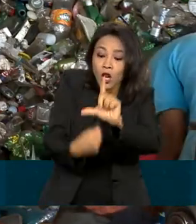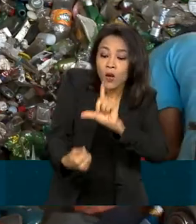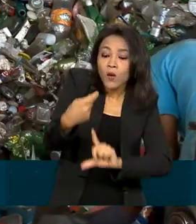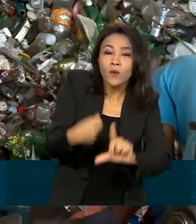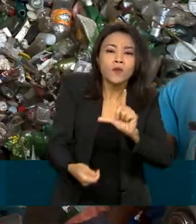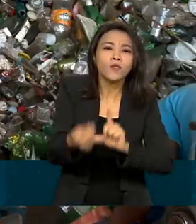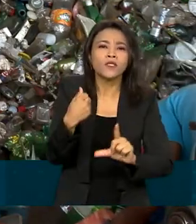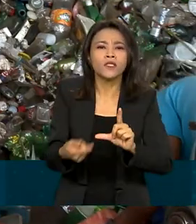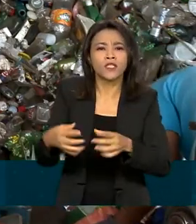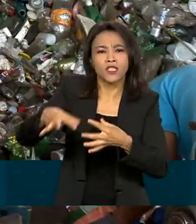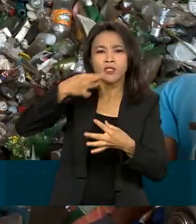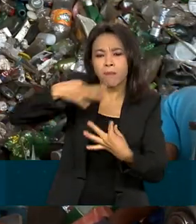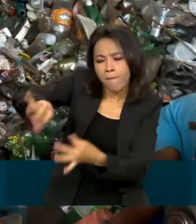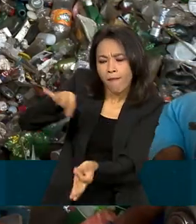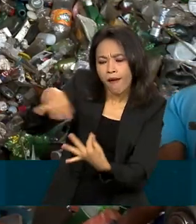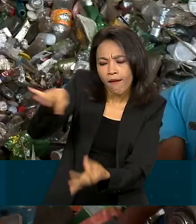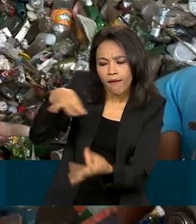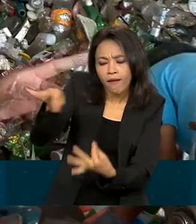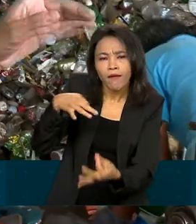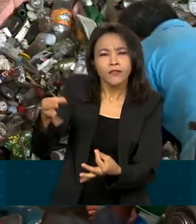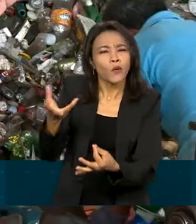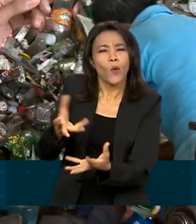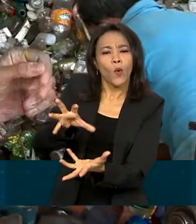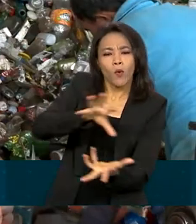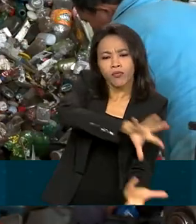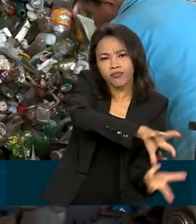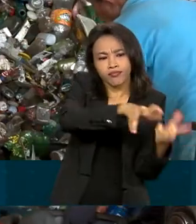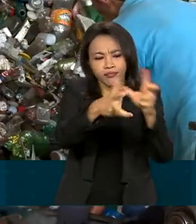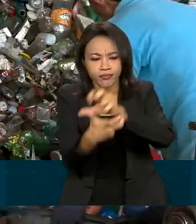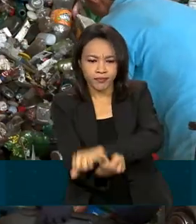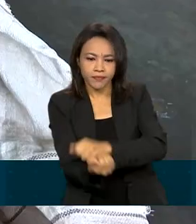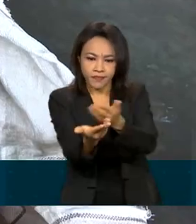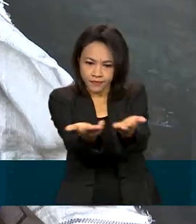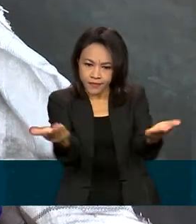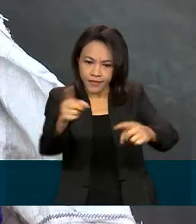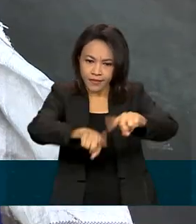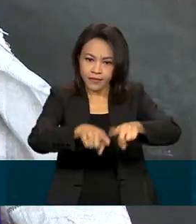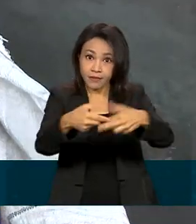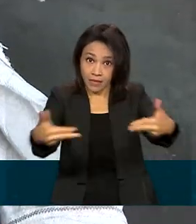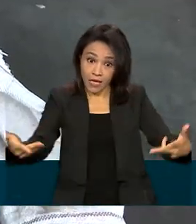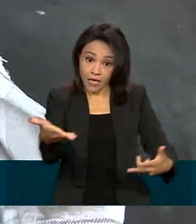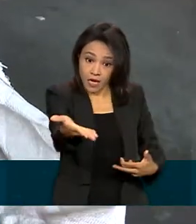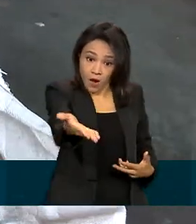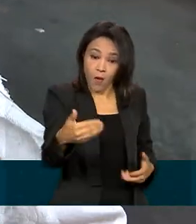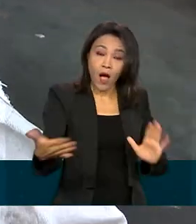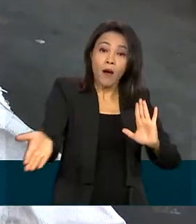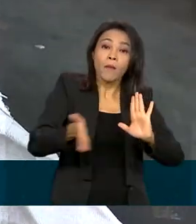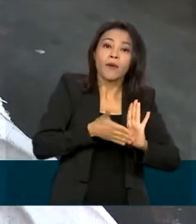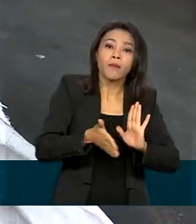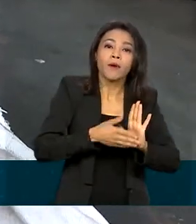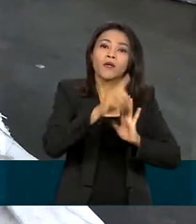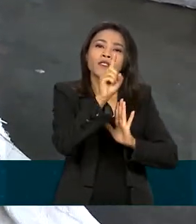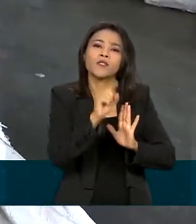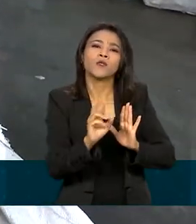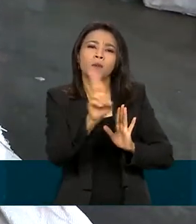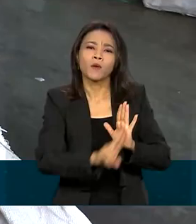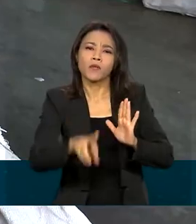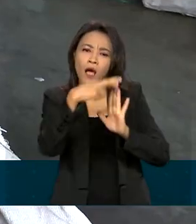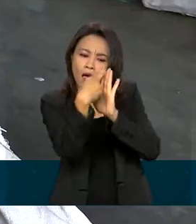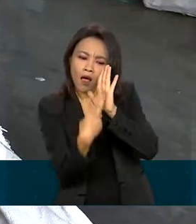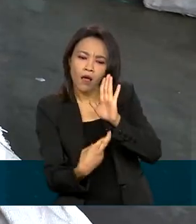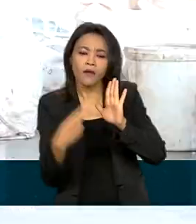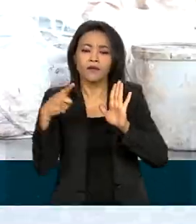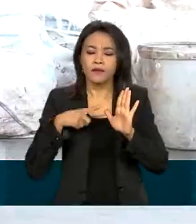de plástico que trata sobre a reciclagem desse material. A proposta de regulamentação abrange